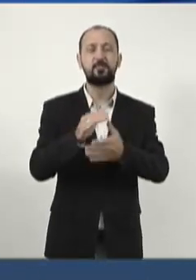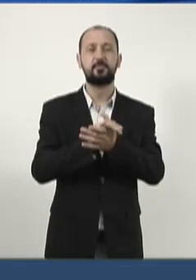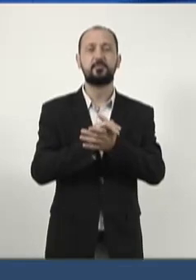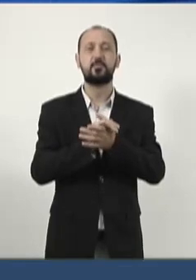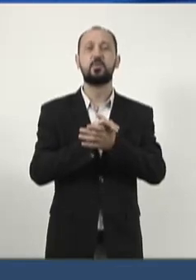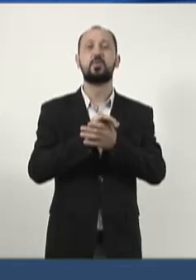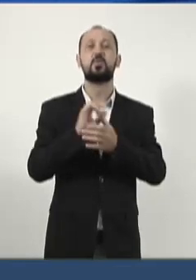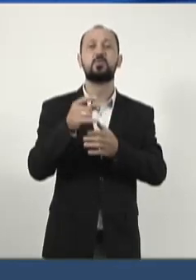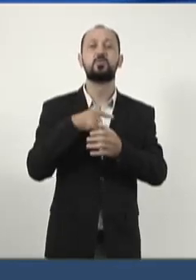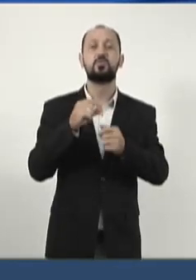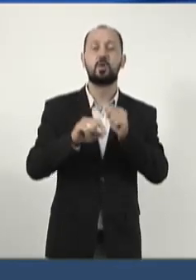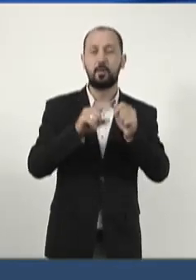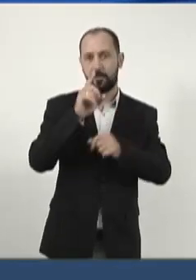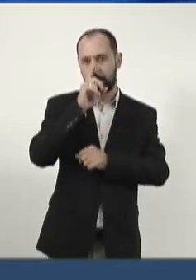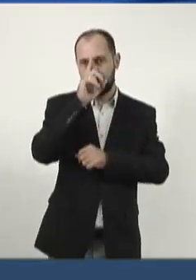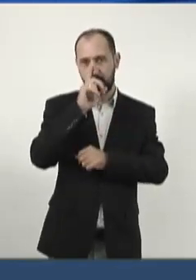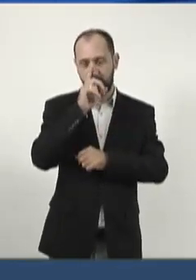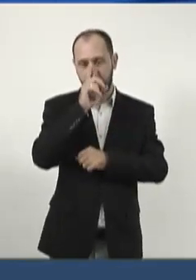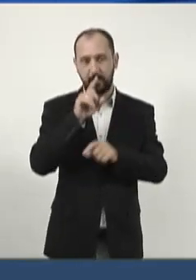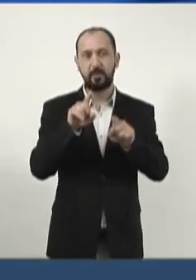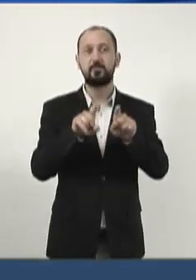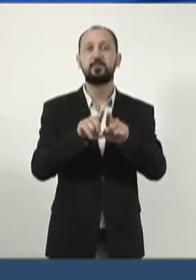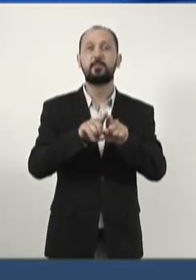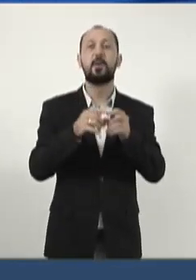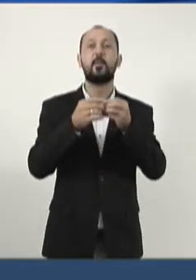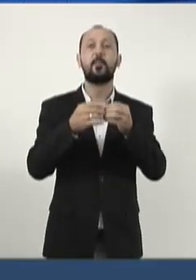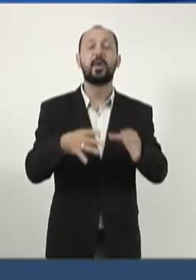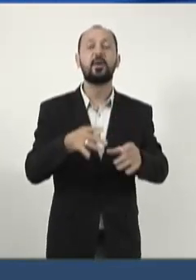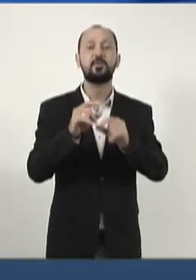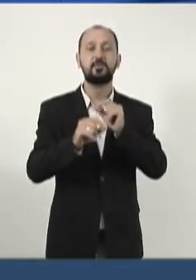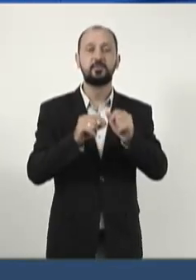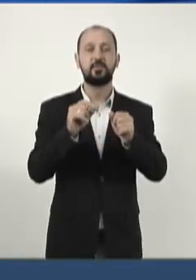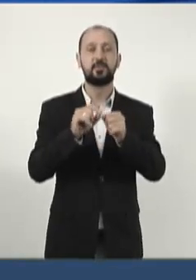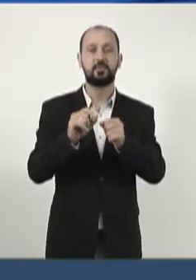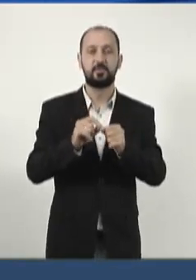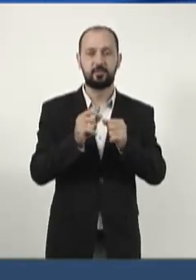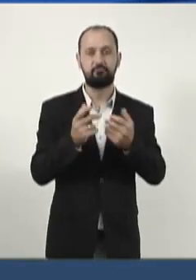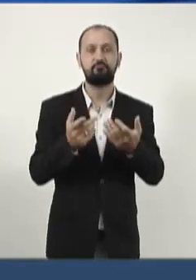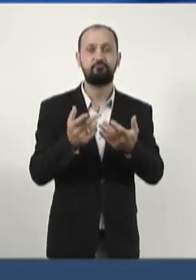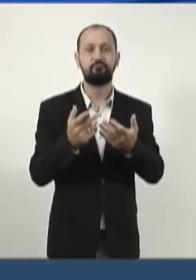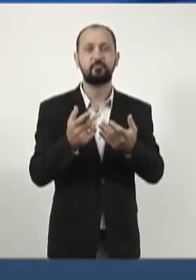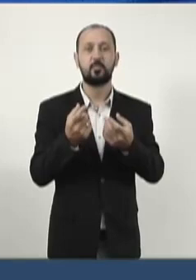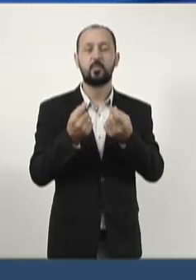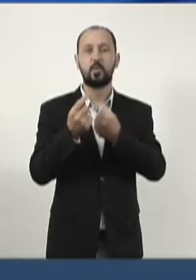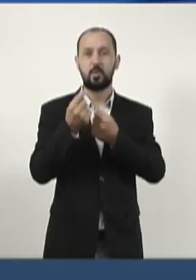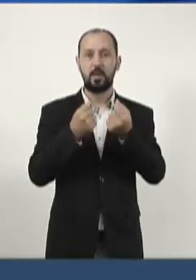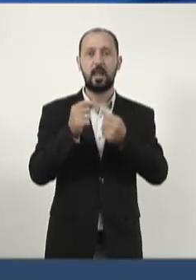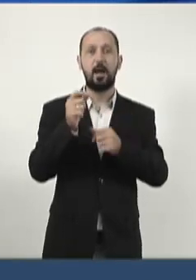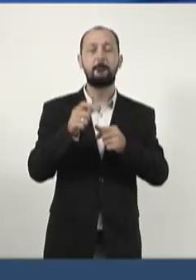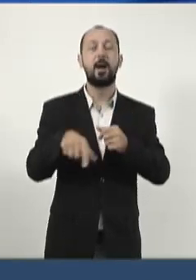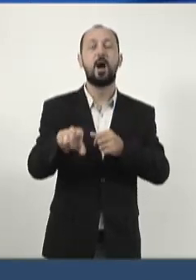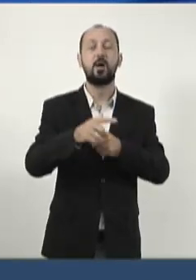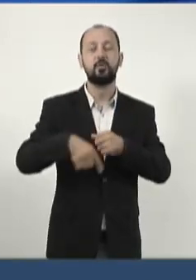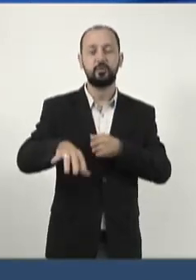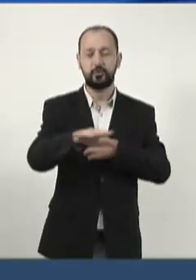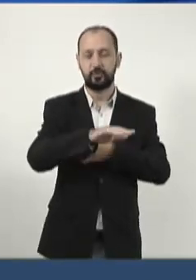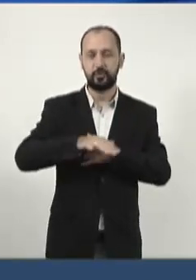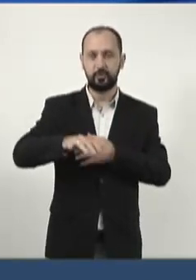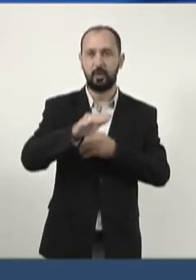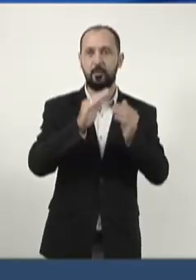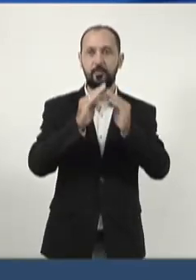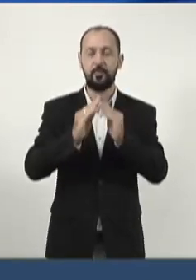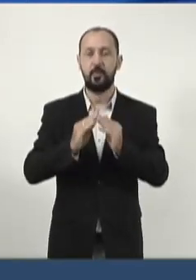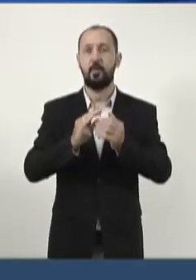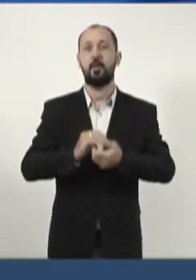não apenas torna o tráfego perigoso, mas também prejudica a produtividade e a renda dos produtores rurais e dos moradores